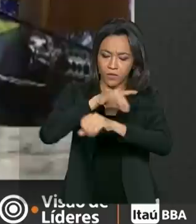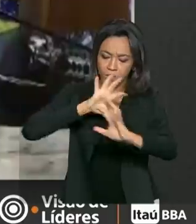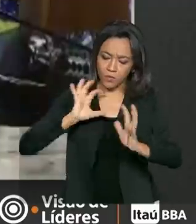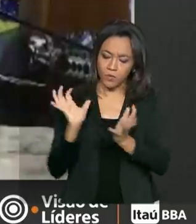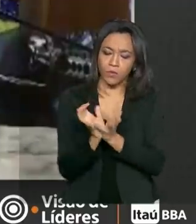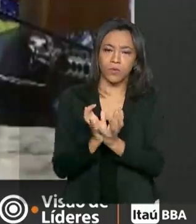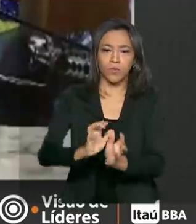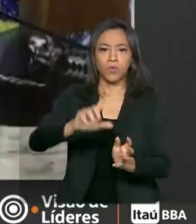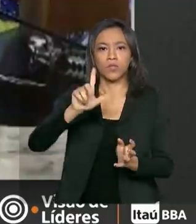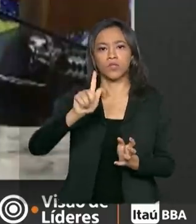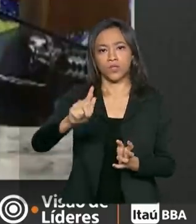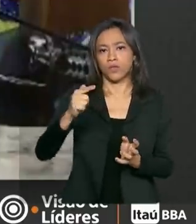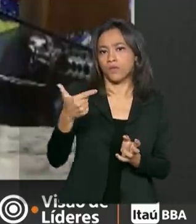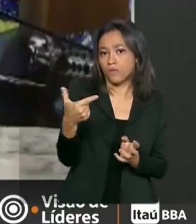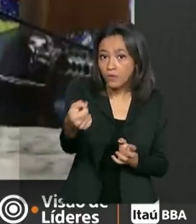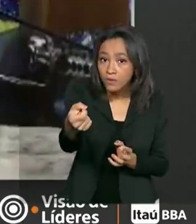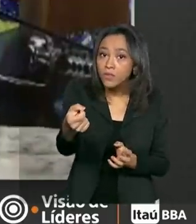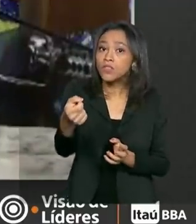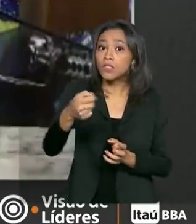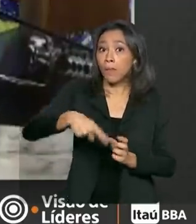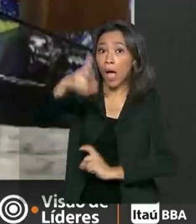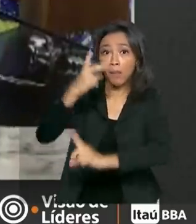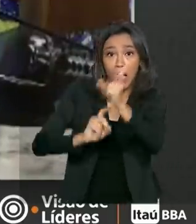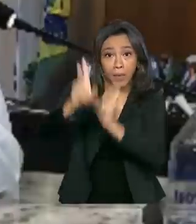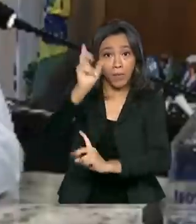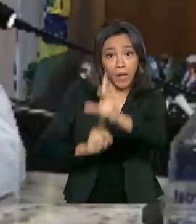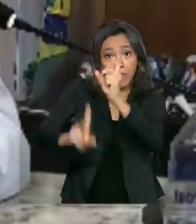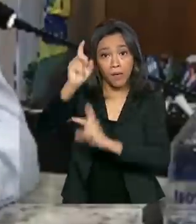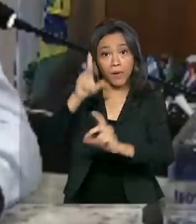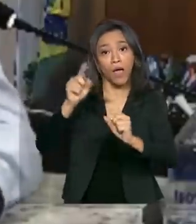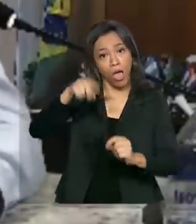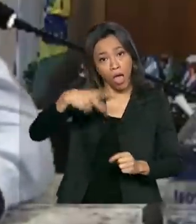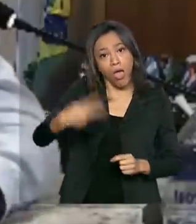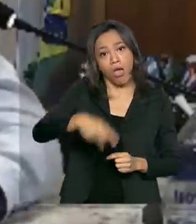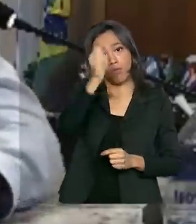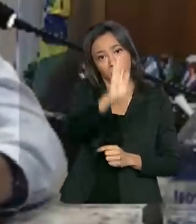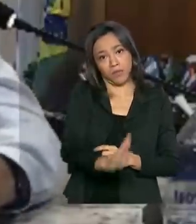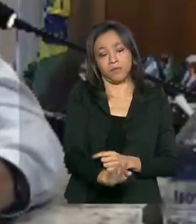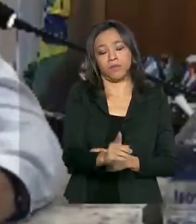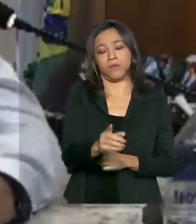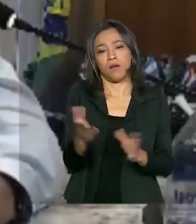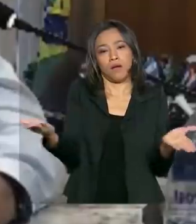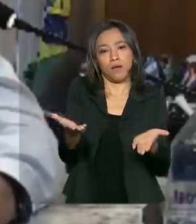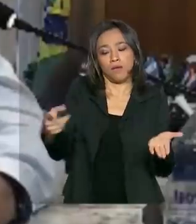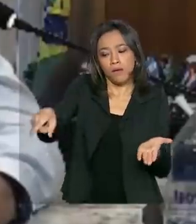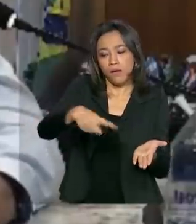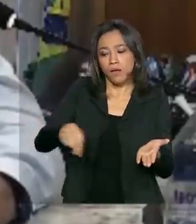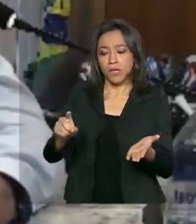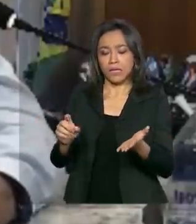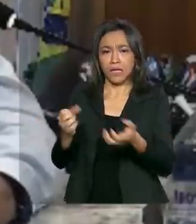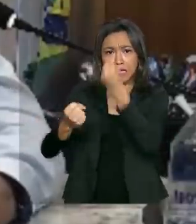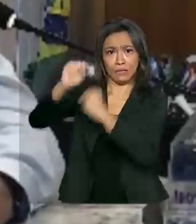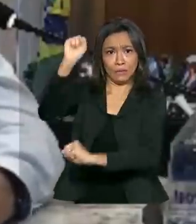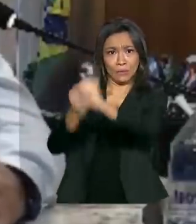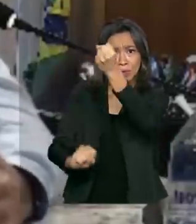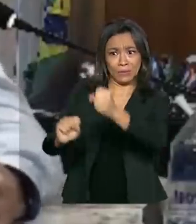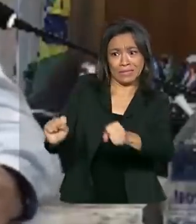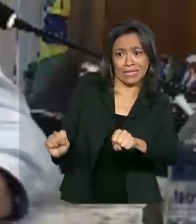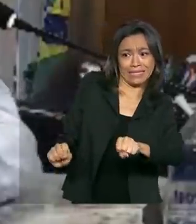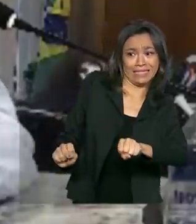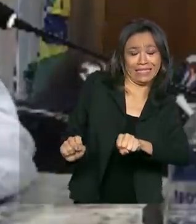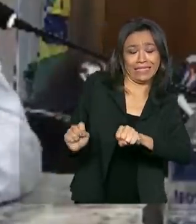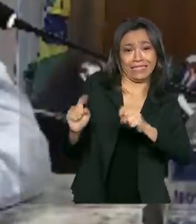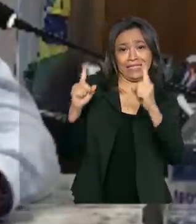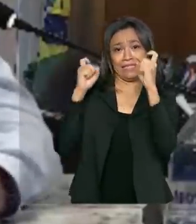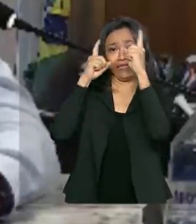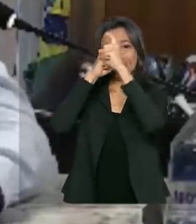que está aumentando as exportações é o Brasil. Agora que o setor industrial entrou em colapso e interrompeu